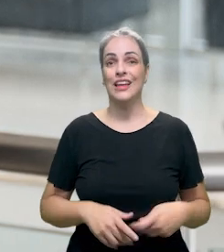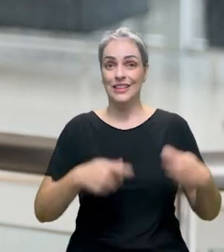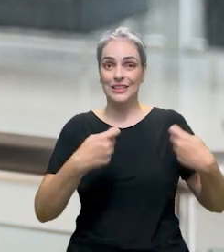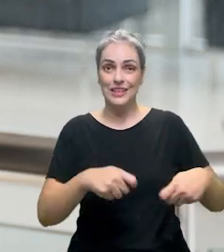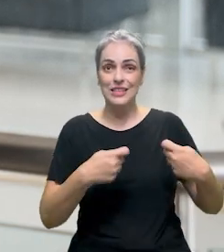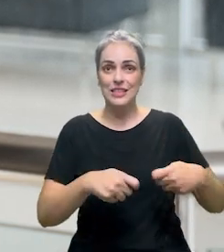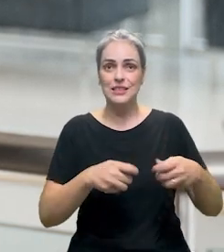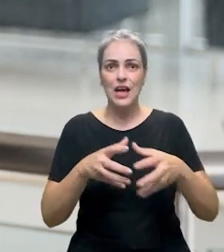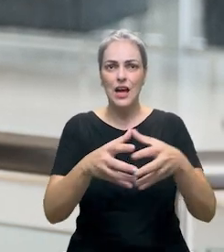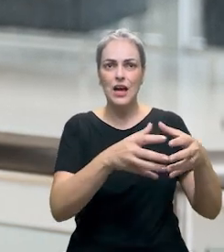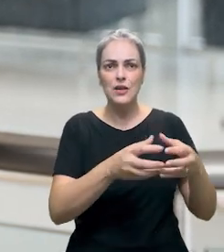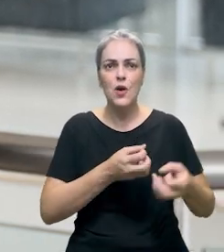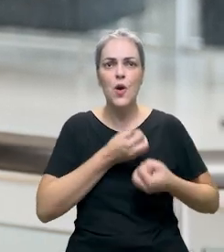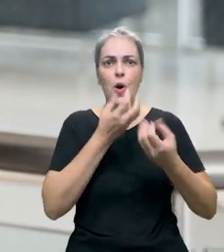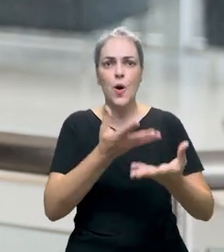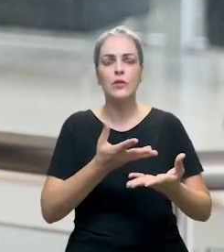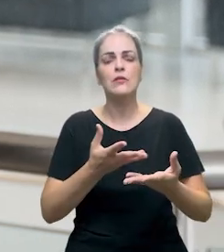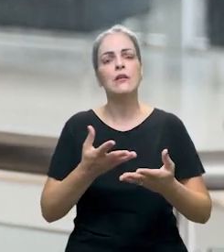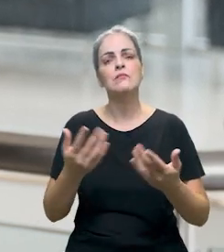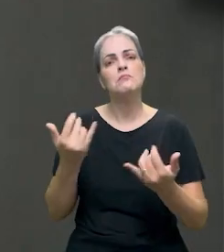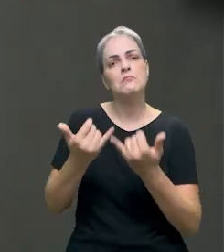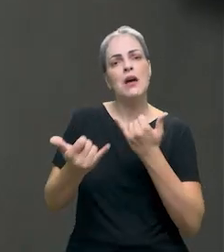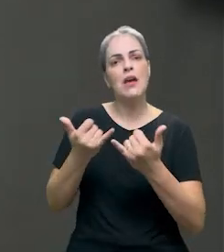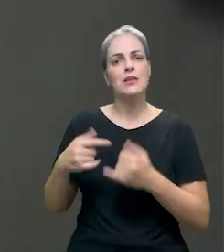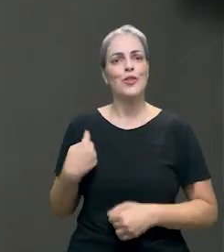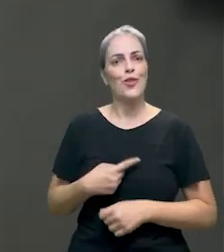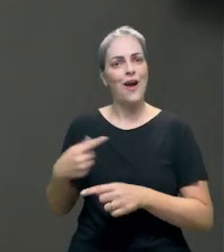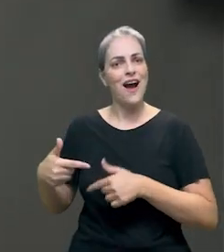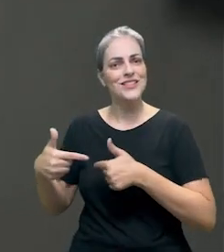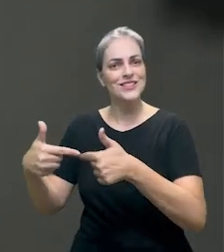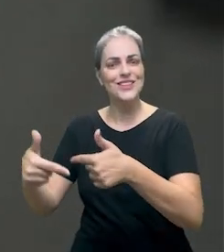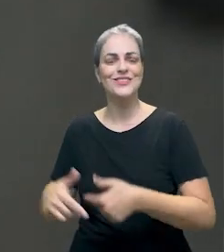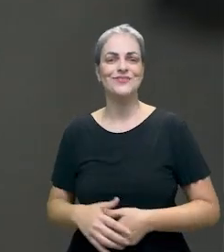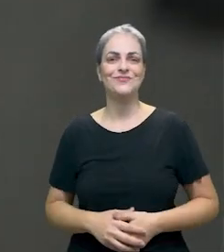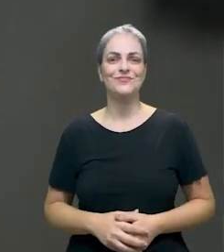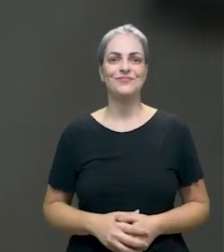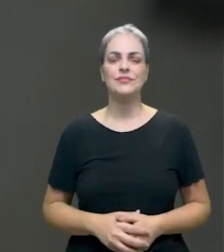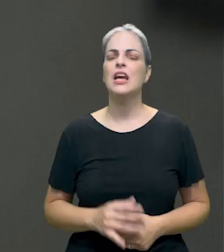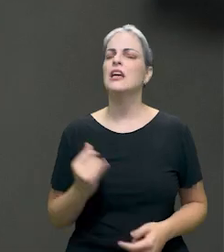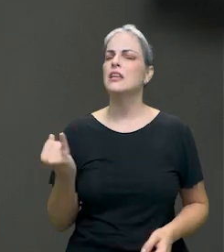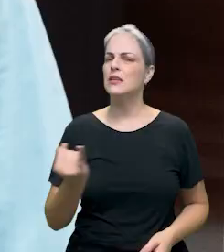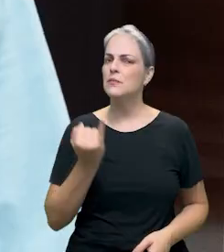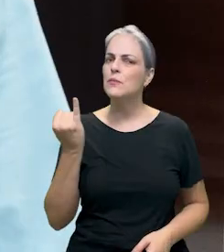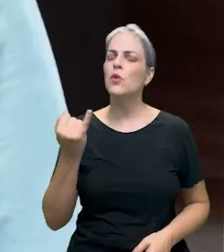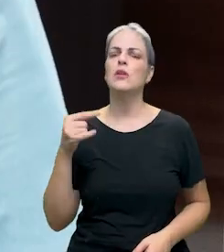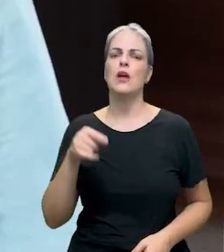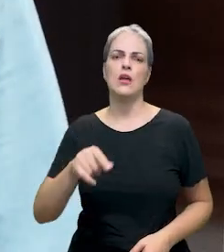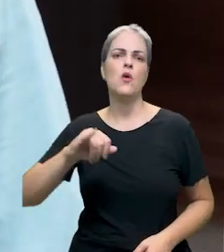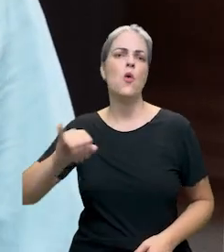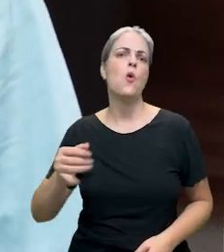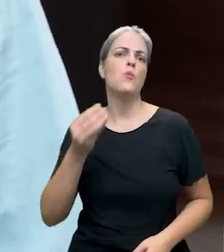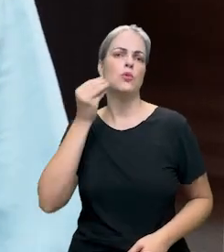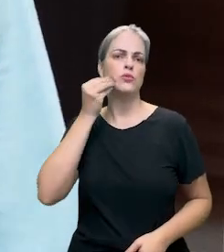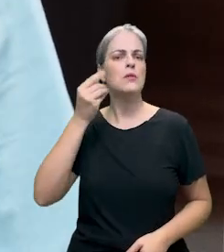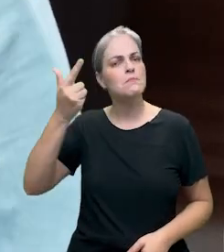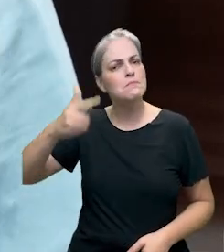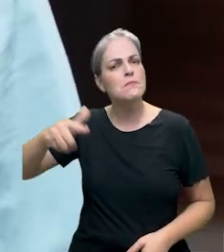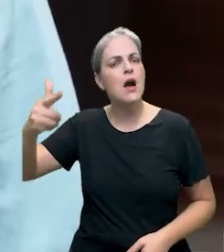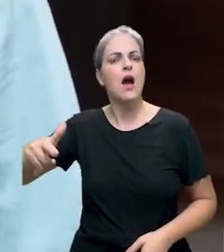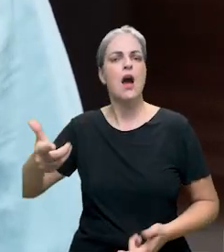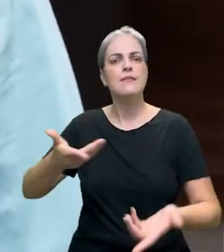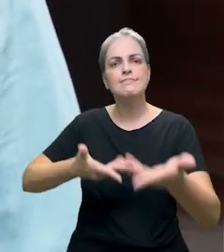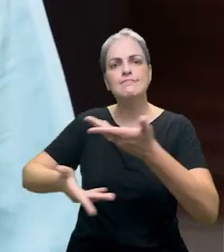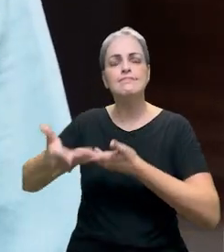demandas dos movimentos com as ações que a gente realiza. É sempre importante a gente ter oportunidades como essa e outras para a gente ouvir,